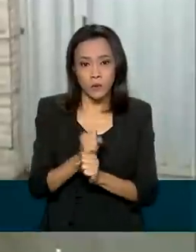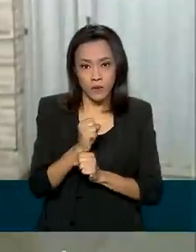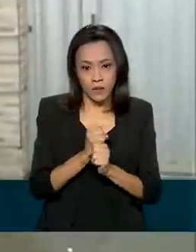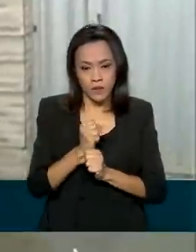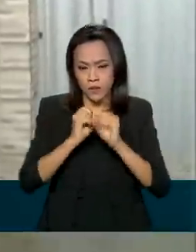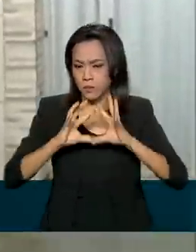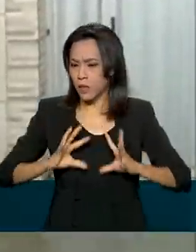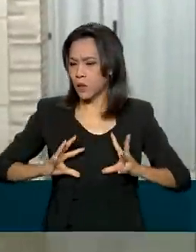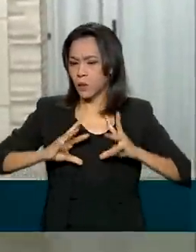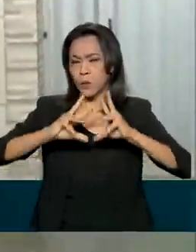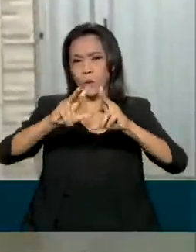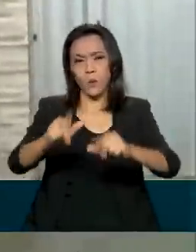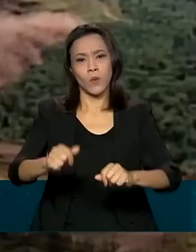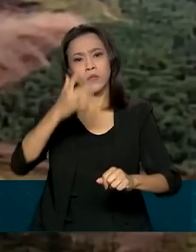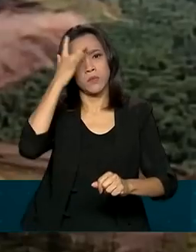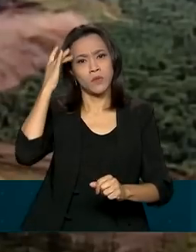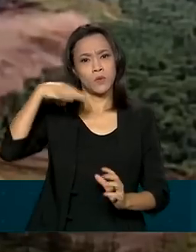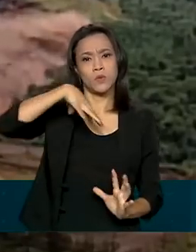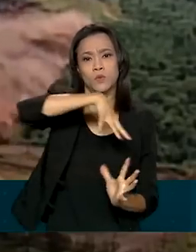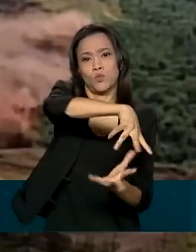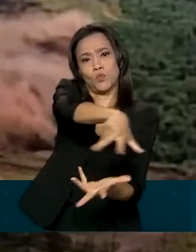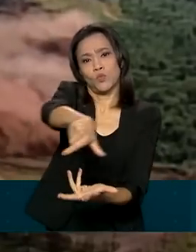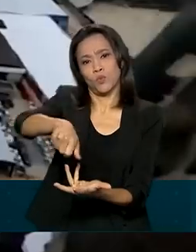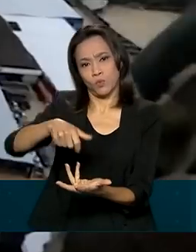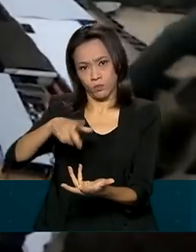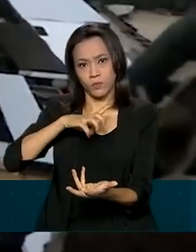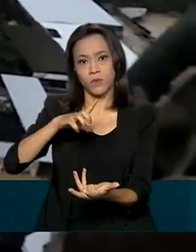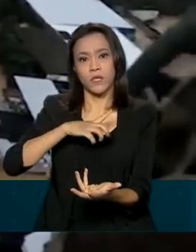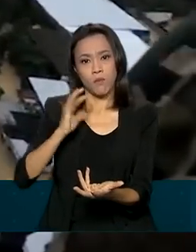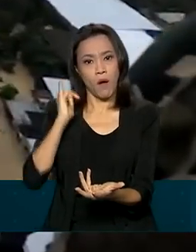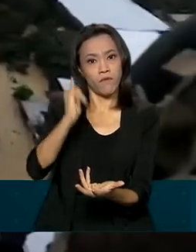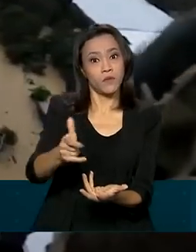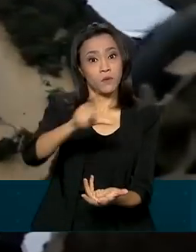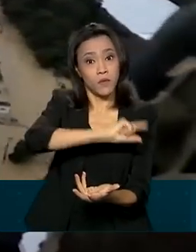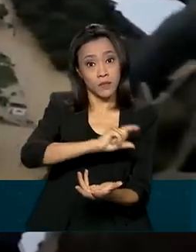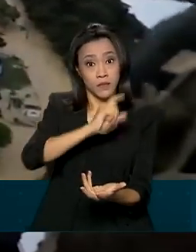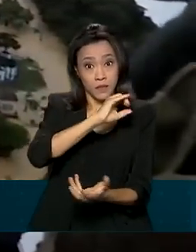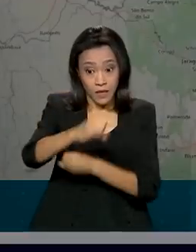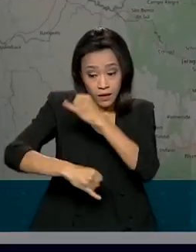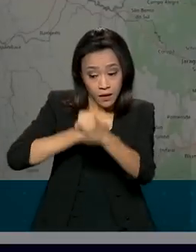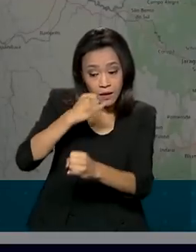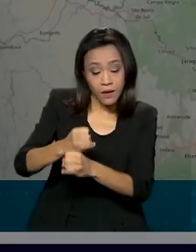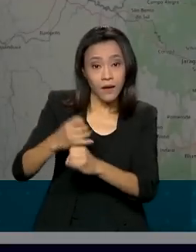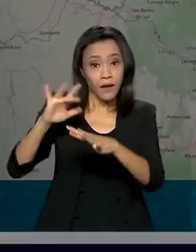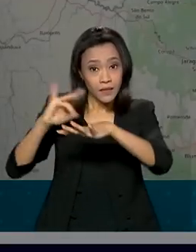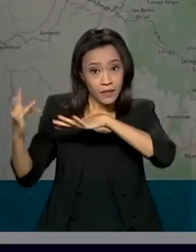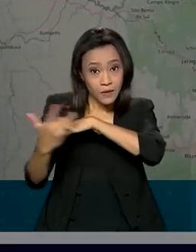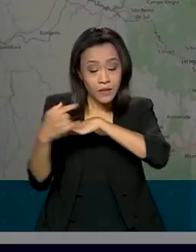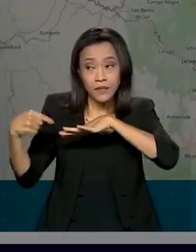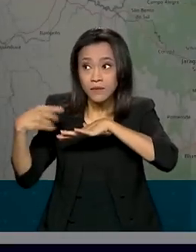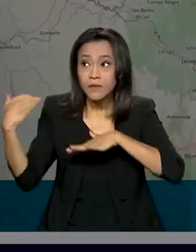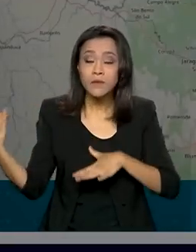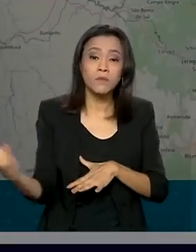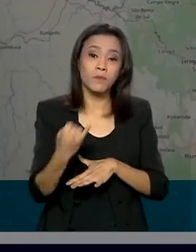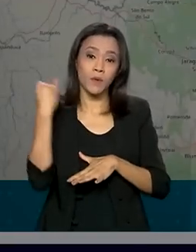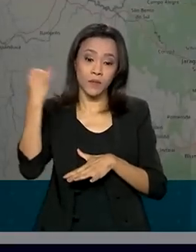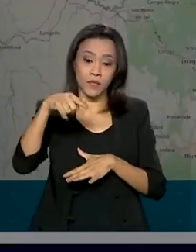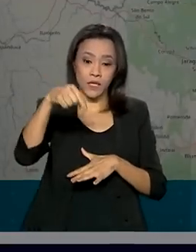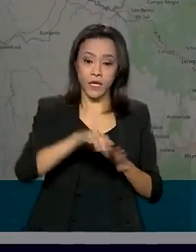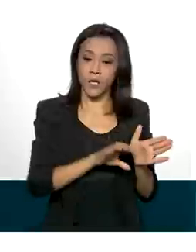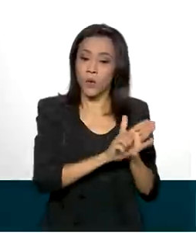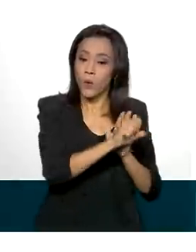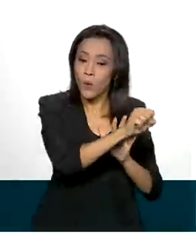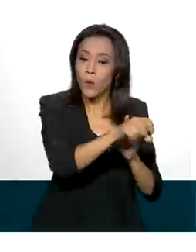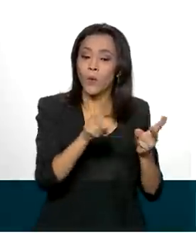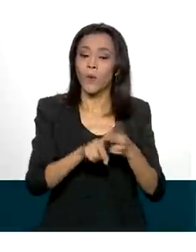as pessoas do planeta. As redes sociais vão ter um papel fundamental. Aqui no Brasil, Google e Telegram